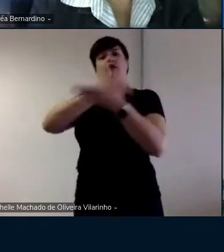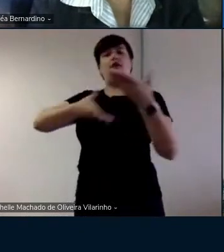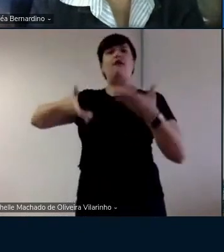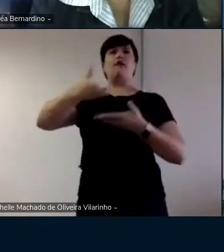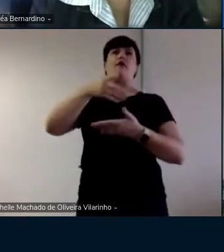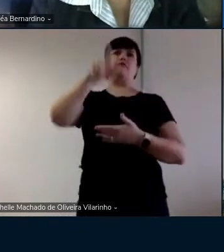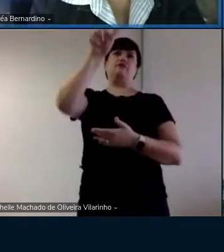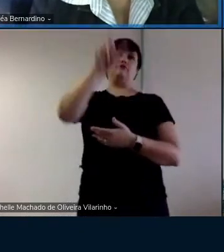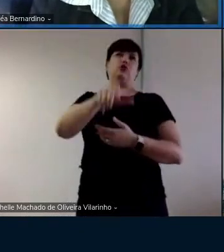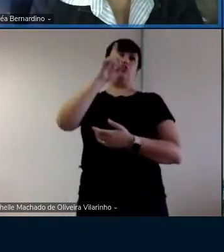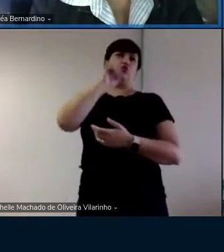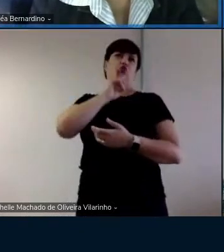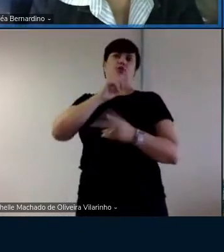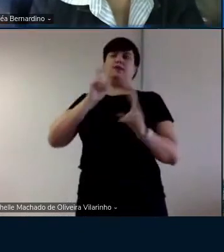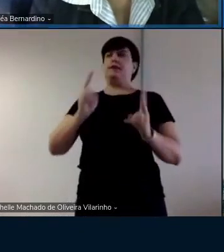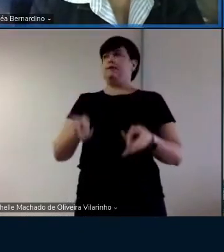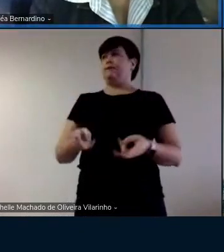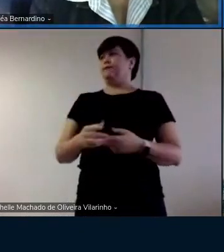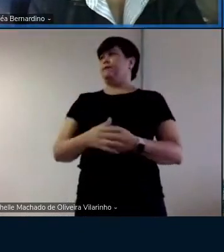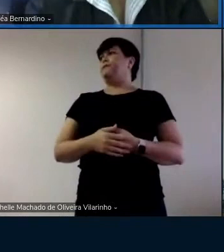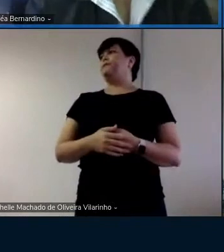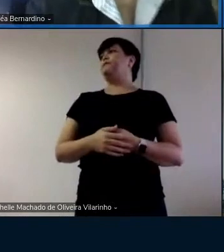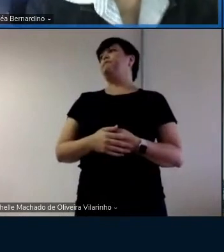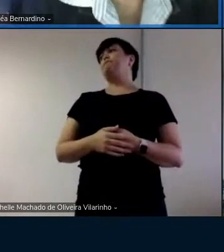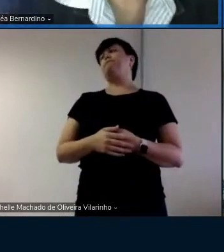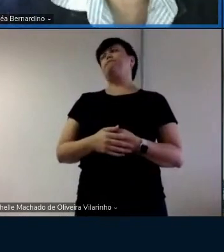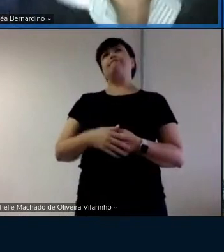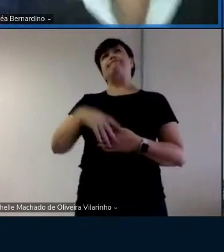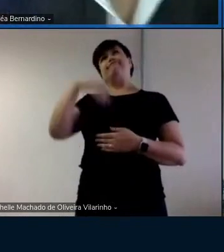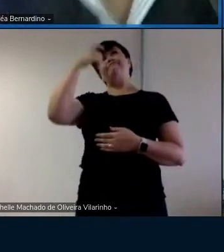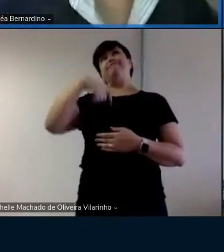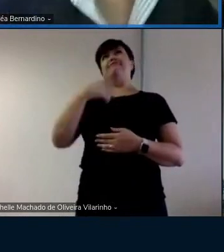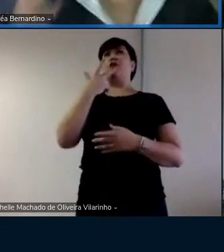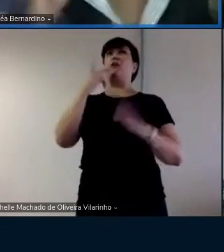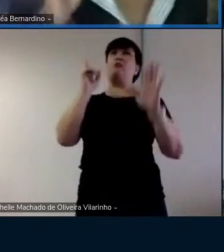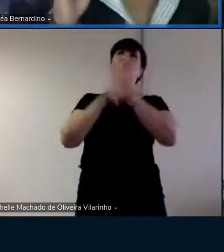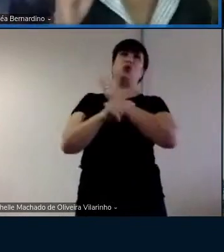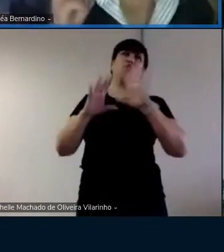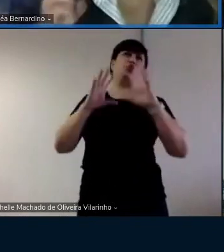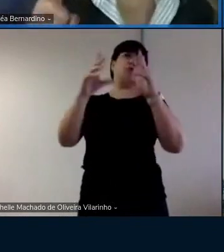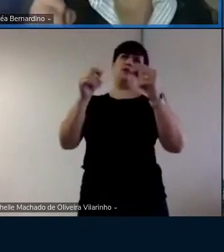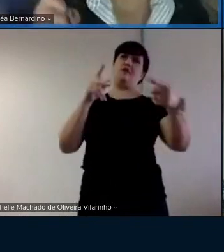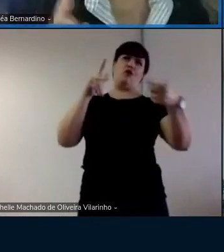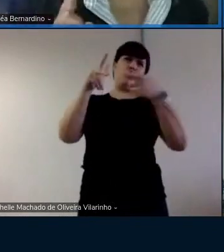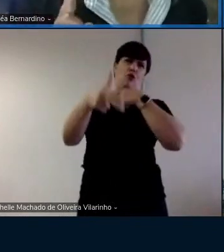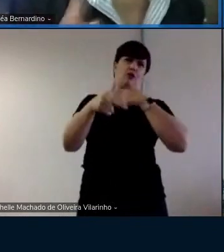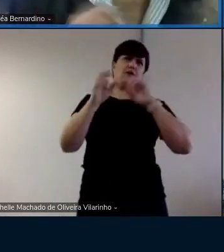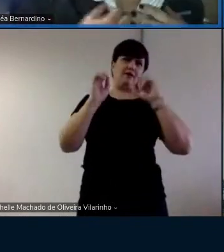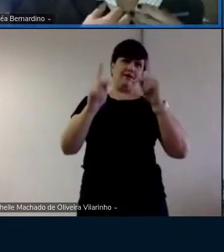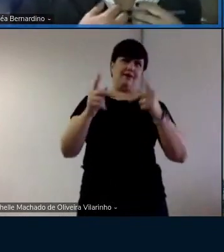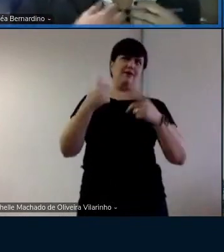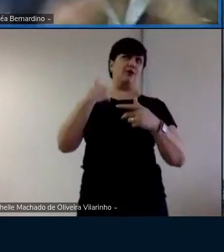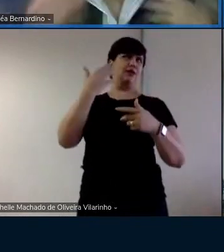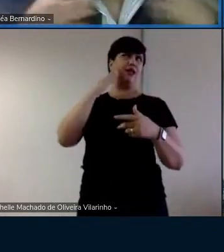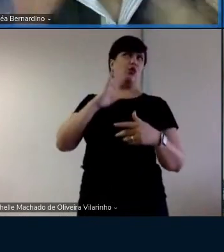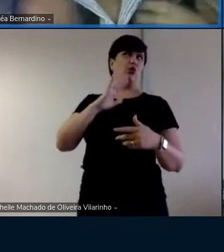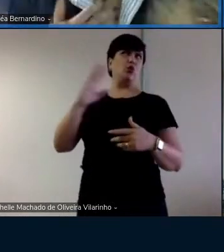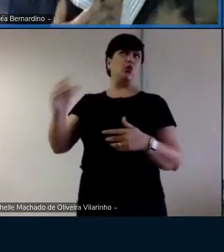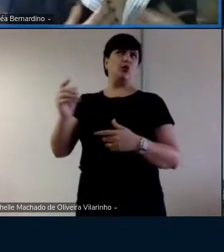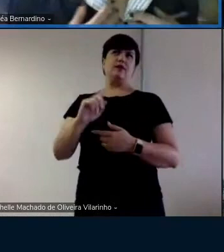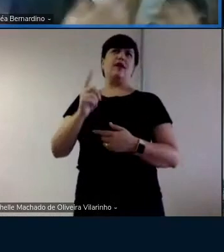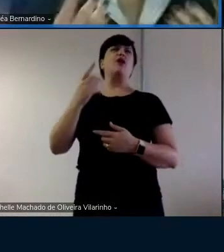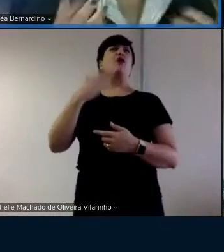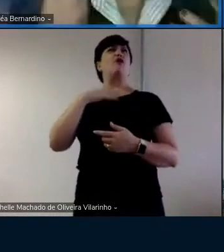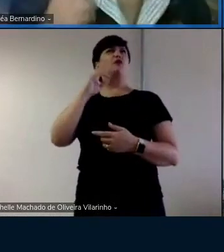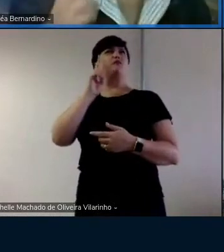sujeito surdo mesmo, né? Tá. Então... Não, eu não vou ter tempo de perguntar tudo, não. Vou te cortar. Tudo bem. bom? Você gosta de falar